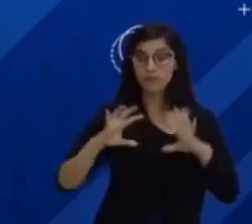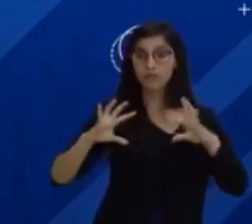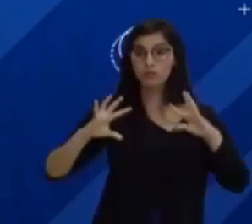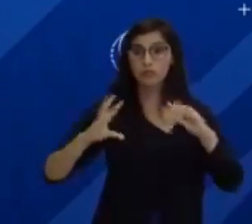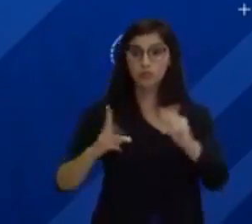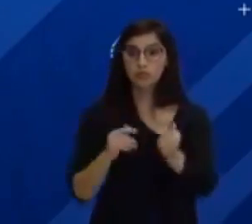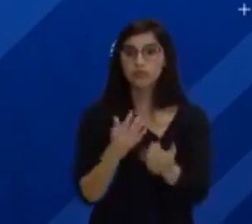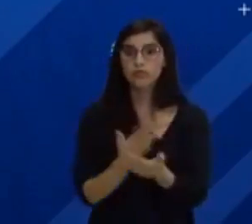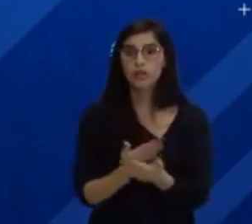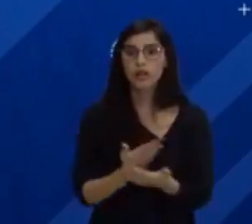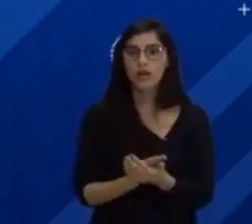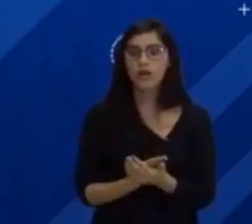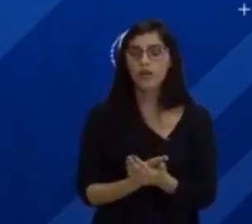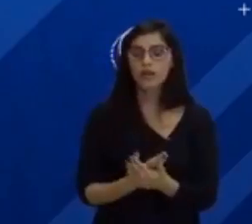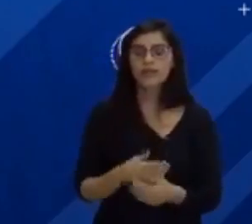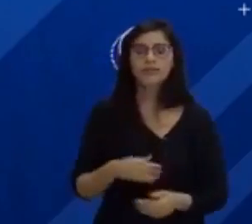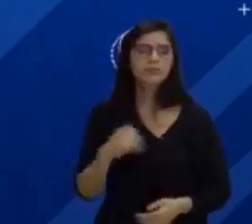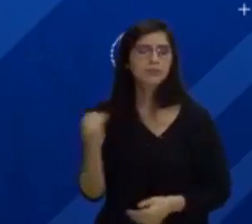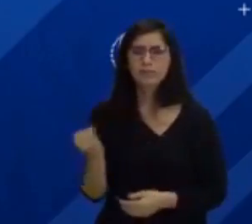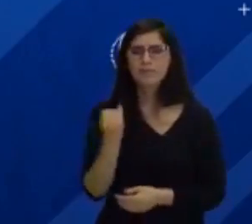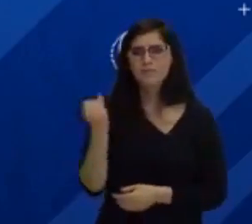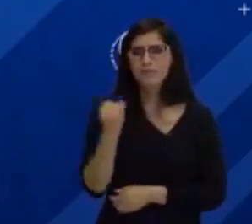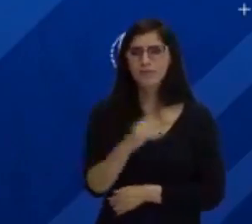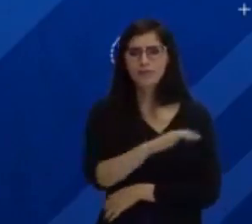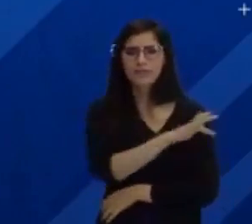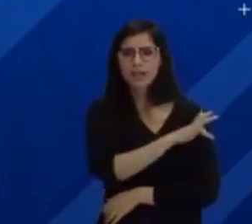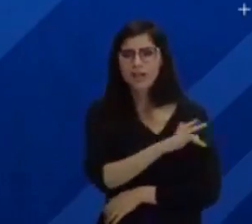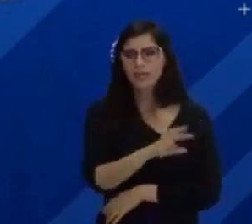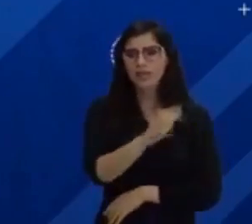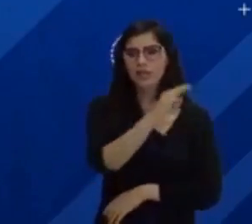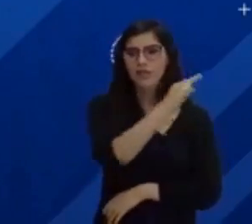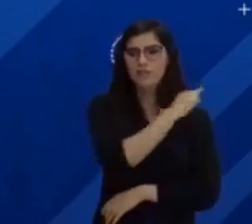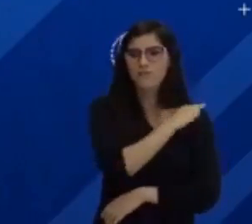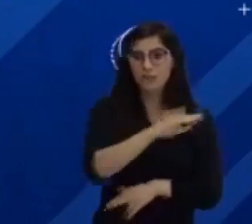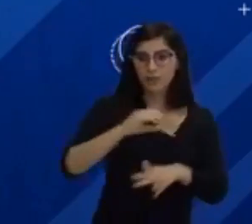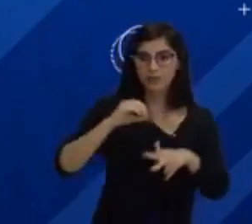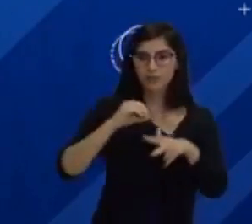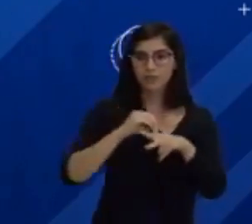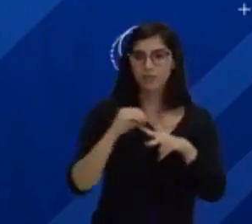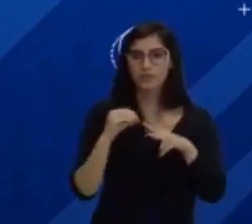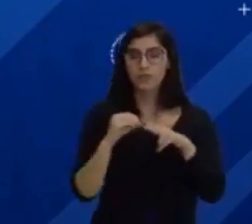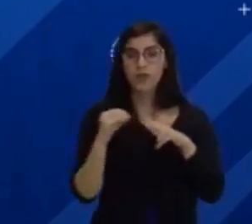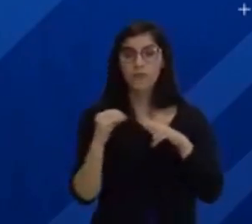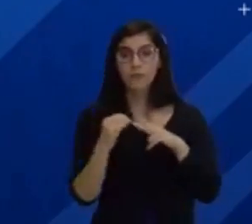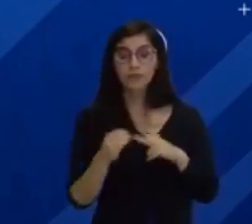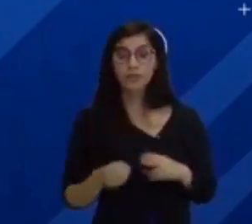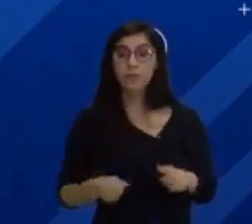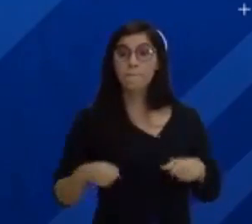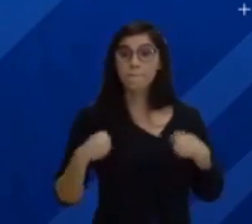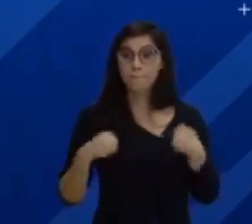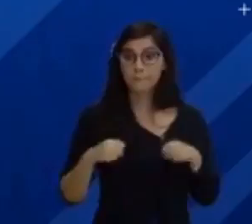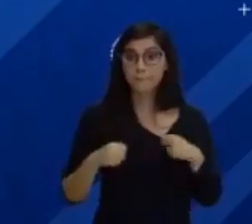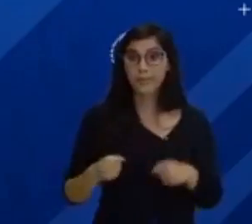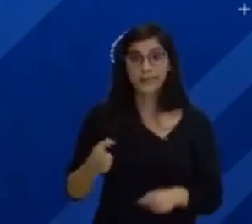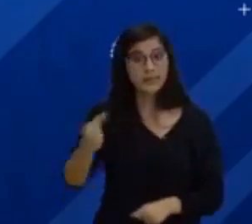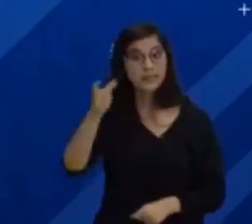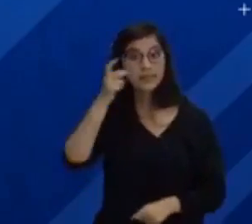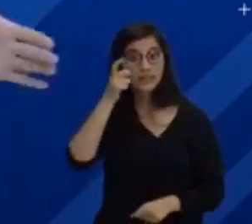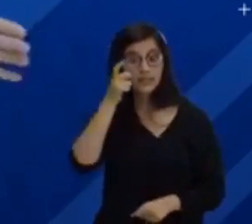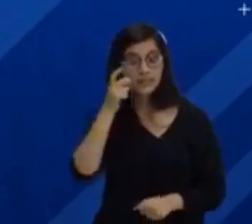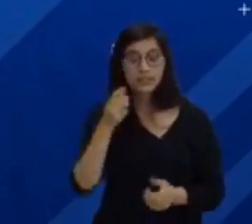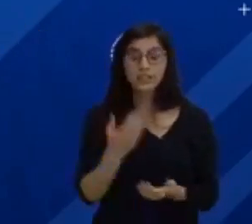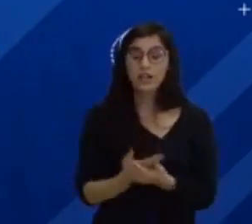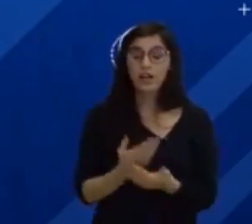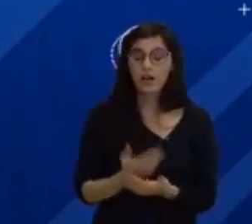também, se você é do fundamental, se você é do médium, se você vai fazer vestibular. Assiste essa quarta aula do dia para que você